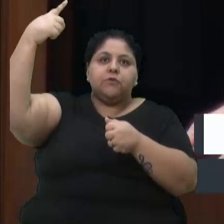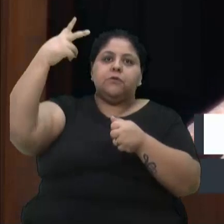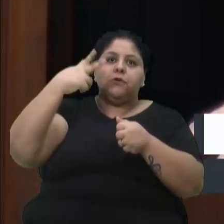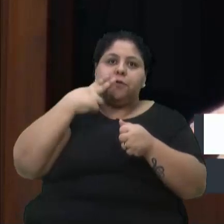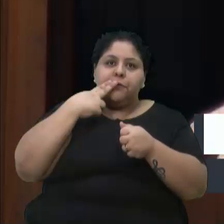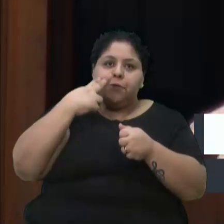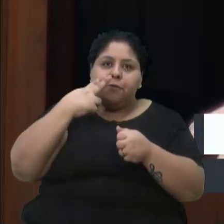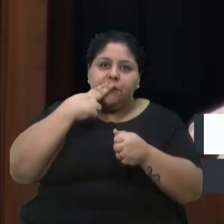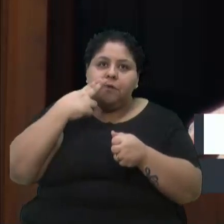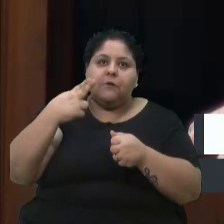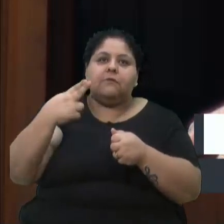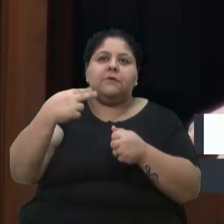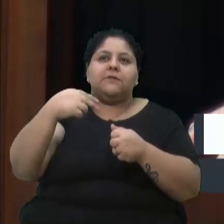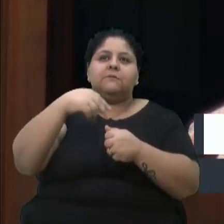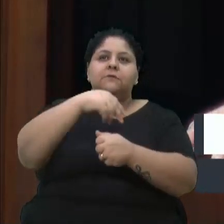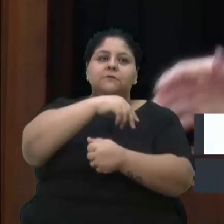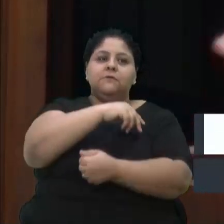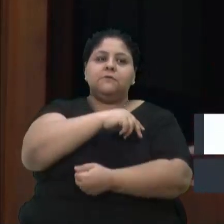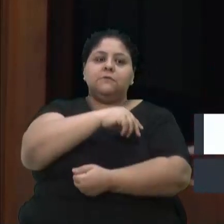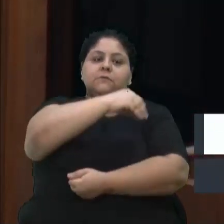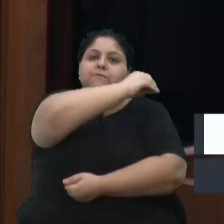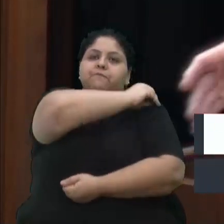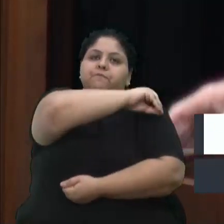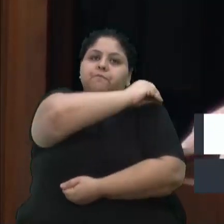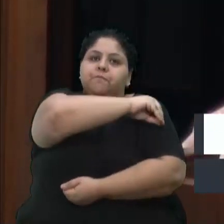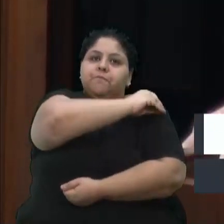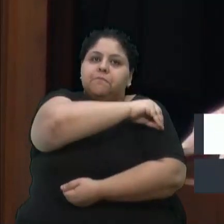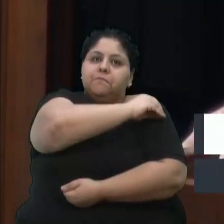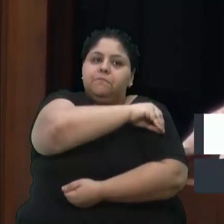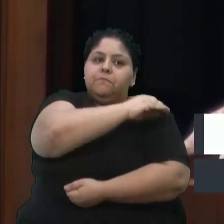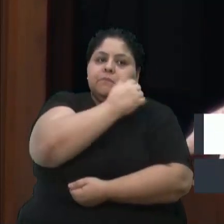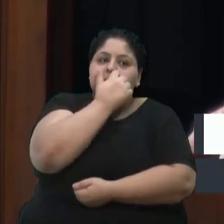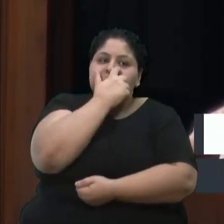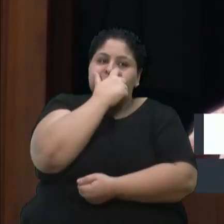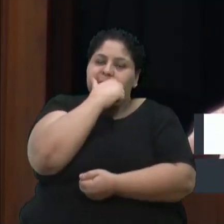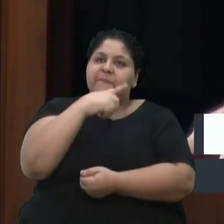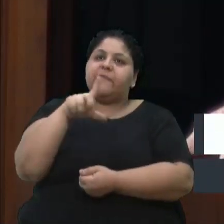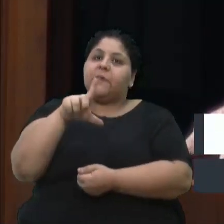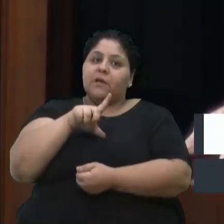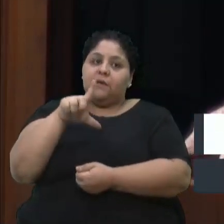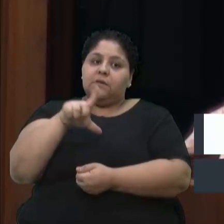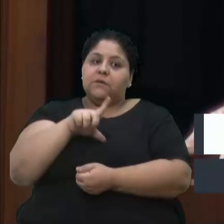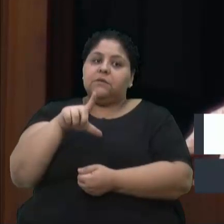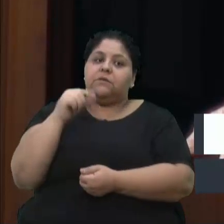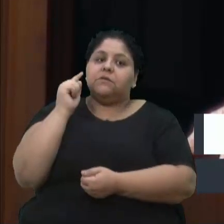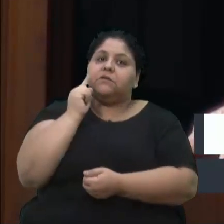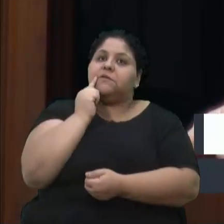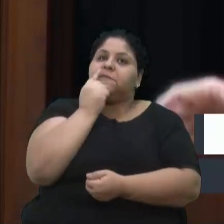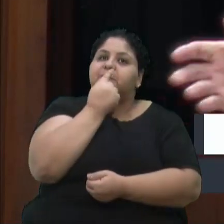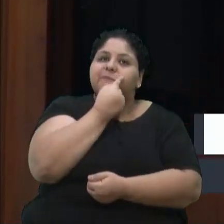alcoolismo. Evidente que próteses mal colocadas na boca,